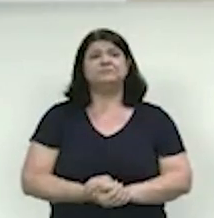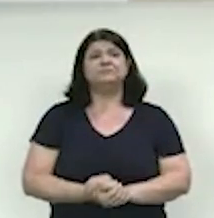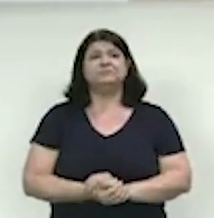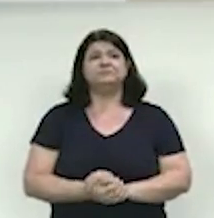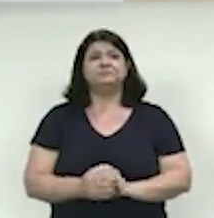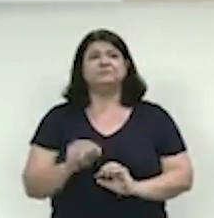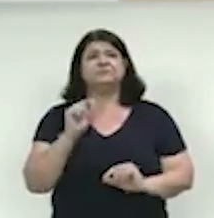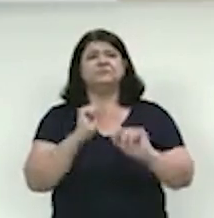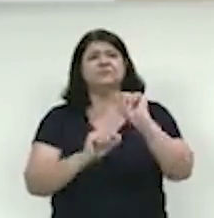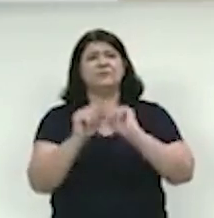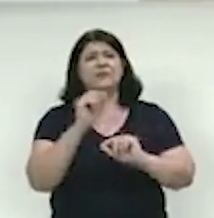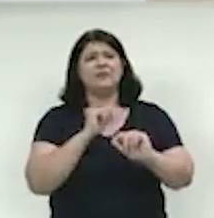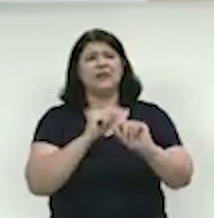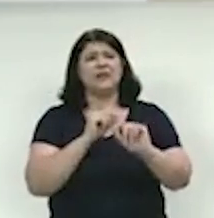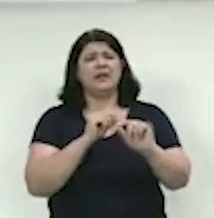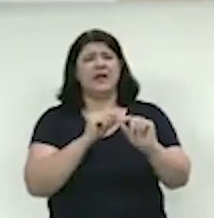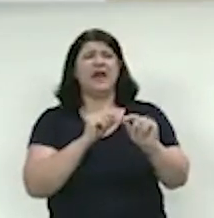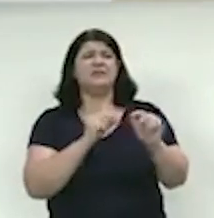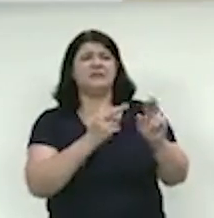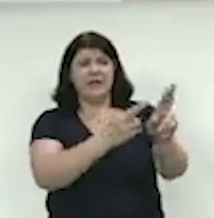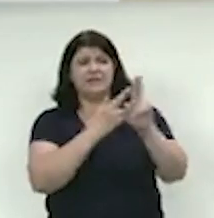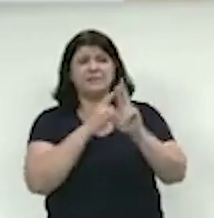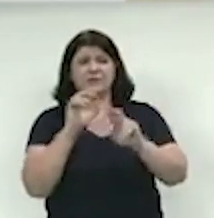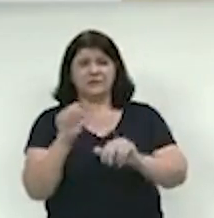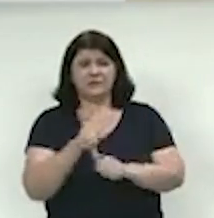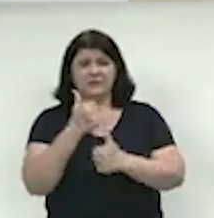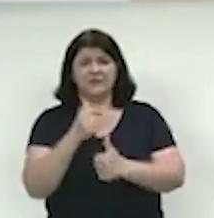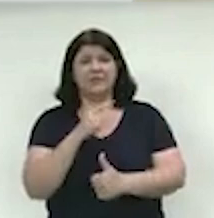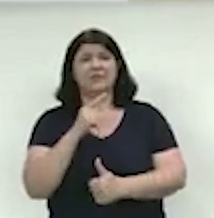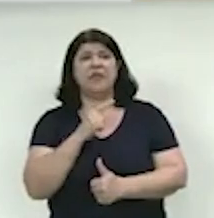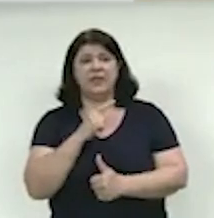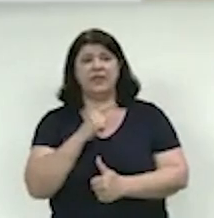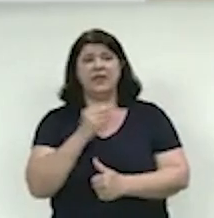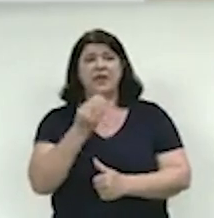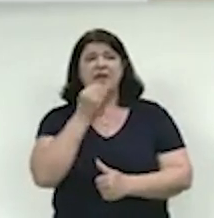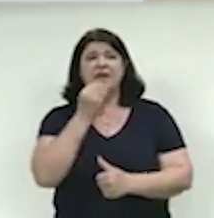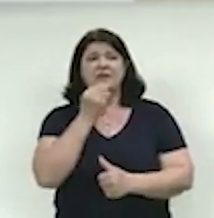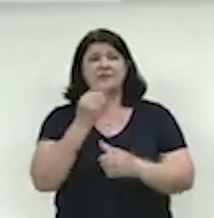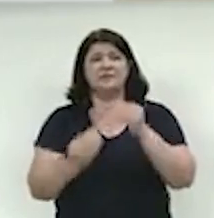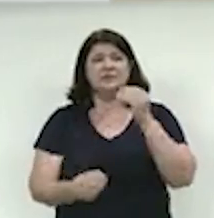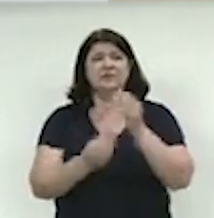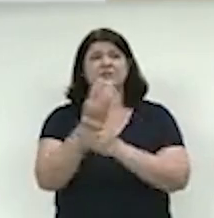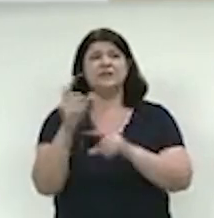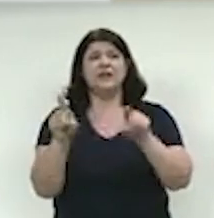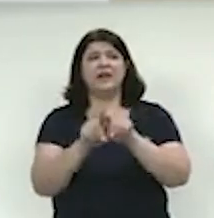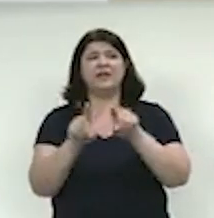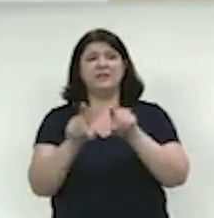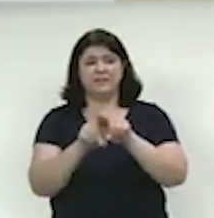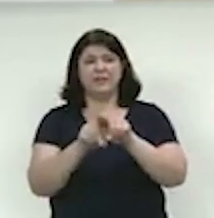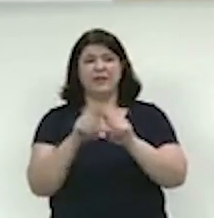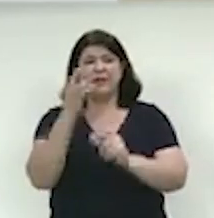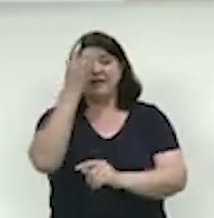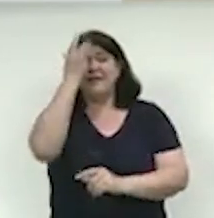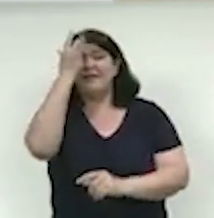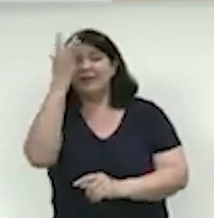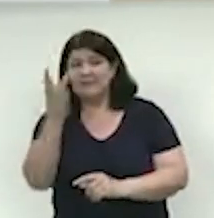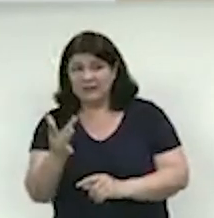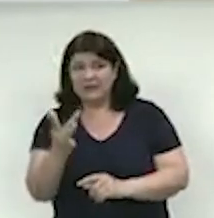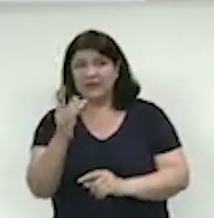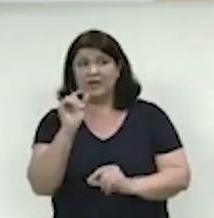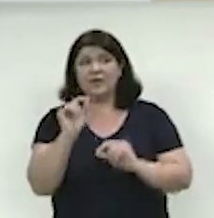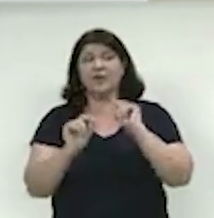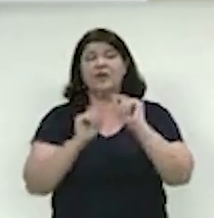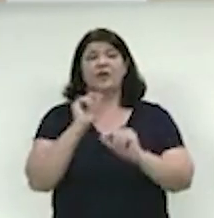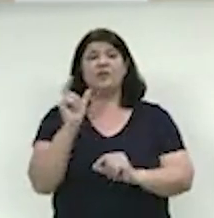Caso a resposta do item 2 seja afirmativa, há a possibilidade de implantação de escalonamento para facilitar a concessão do